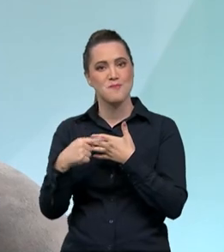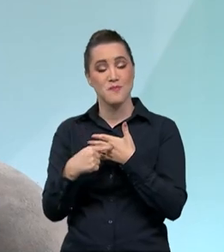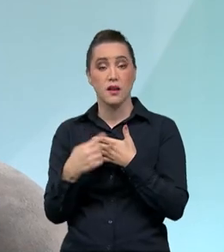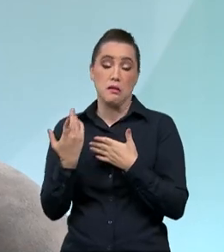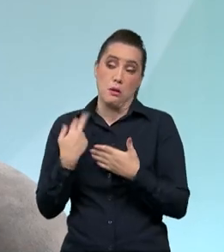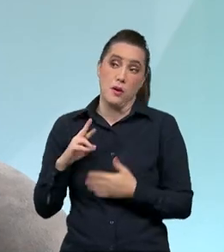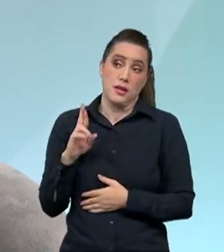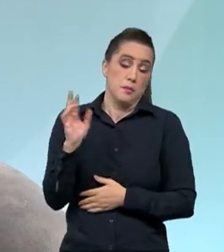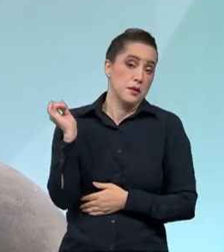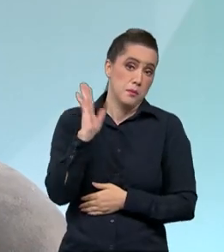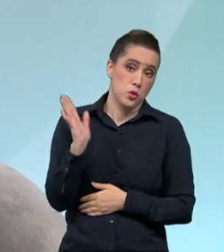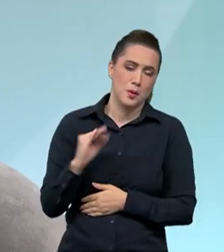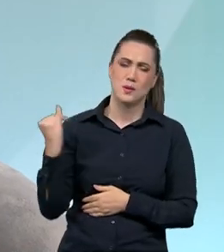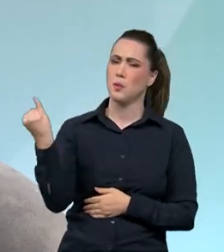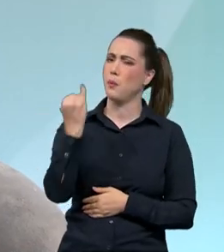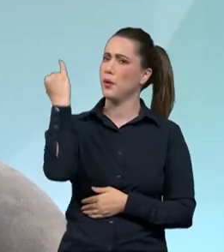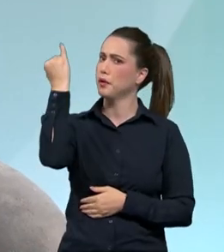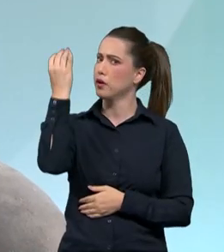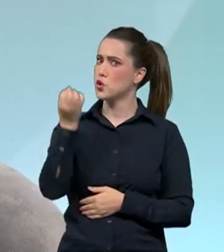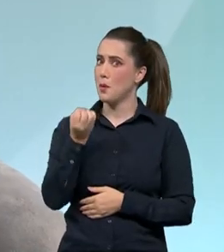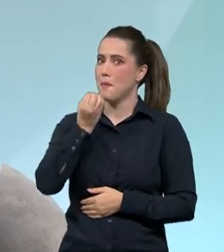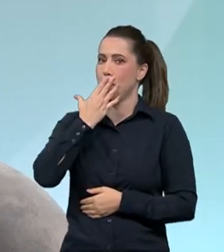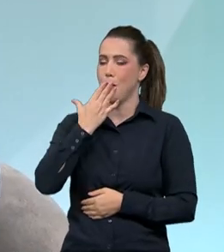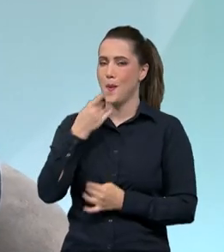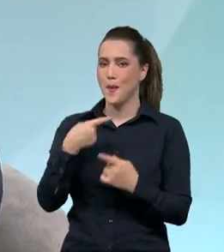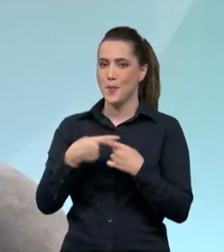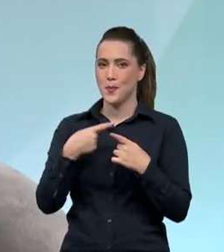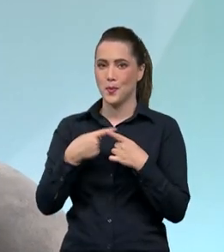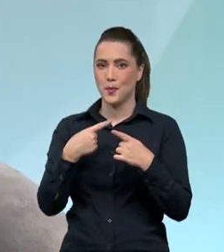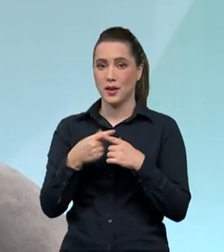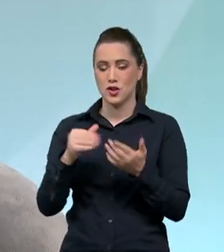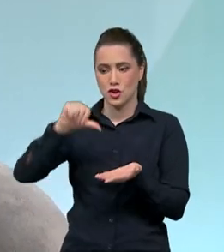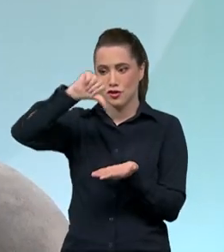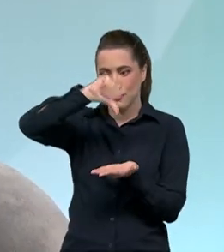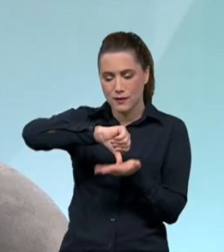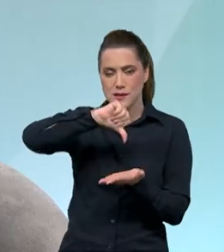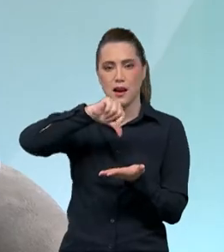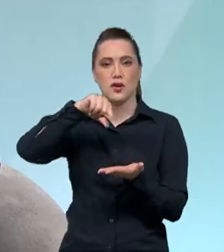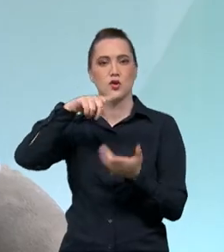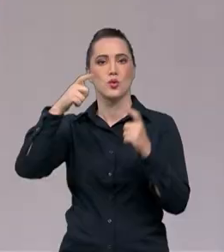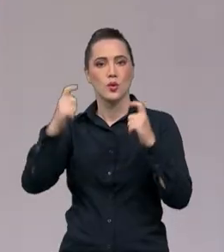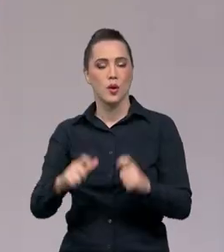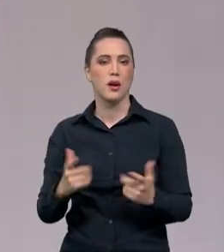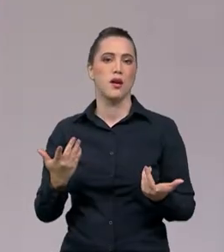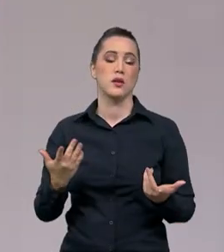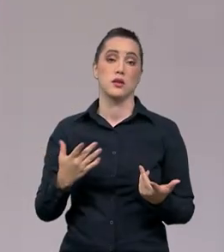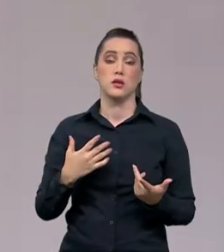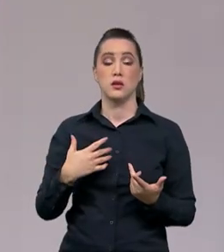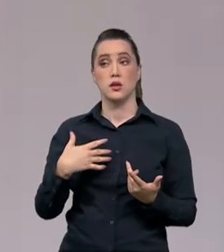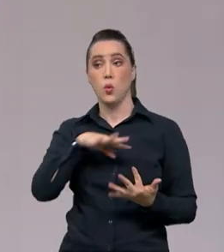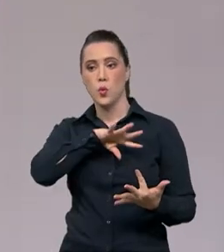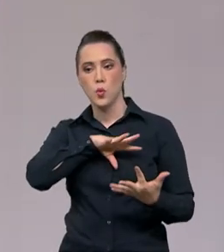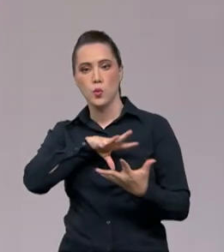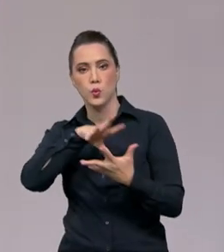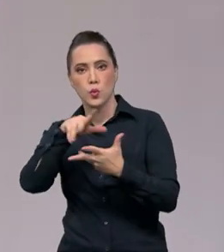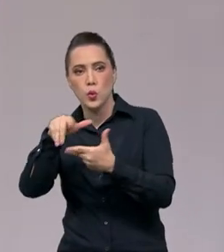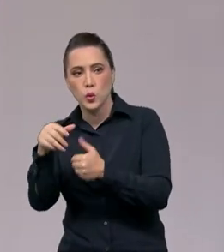brasileira é muito grande, mas, como eu disse, assim, os olhos do mercado de turismo, o mercado mundial de turismo, passam a